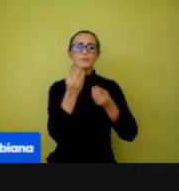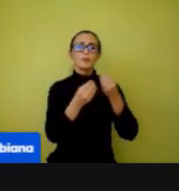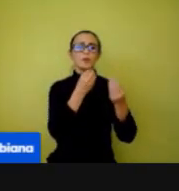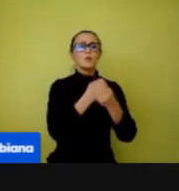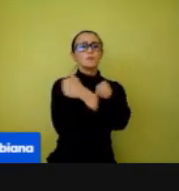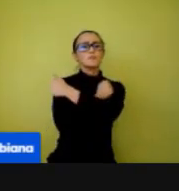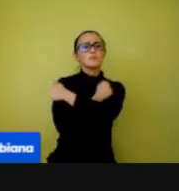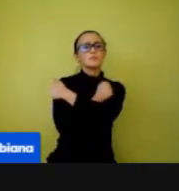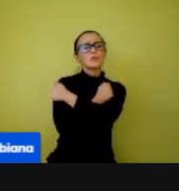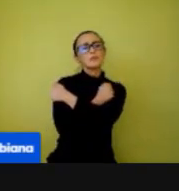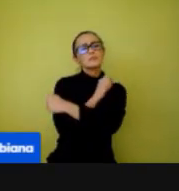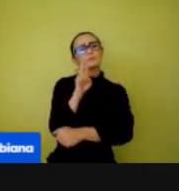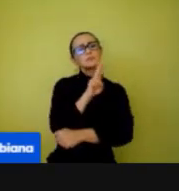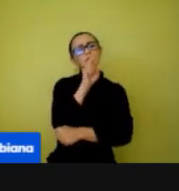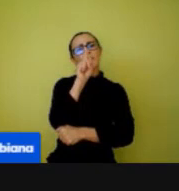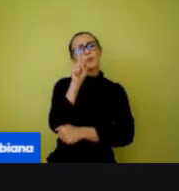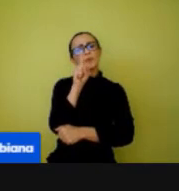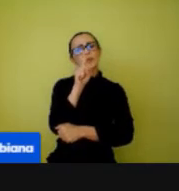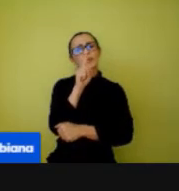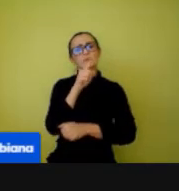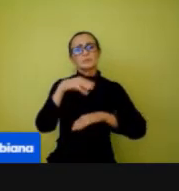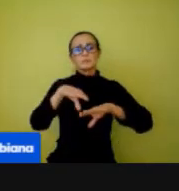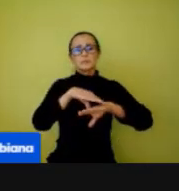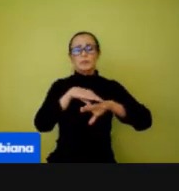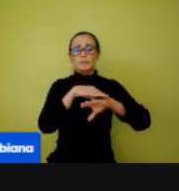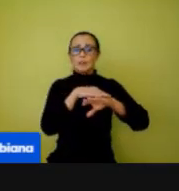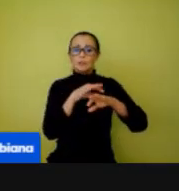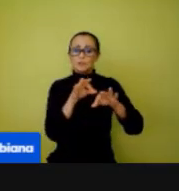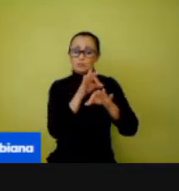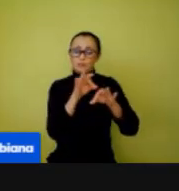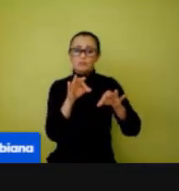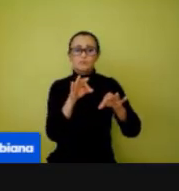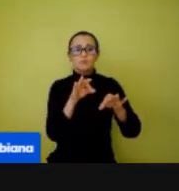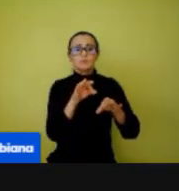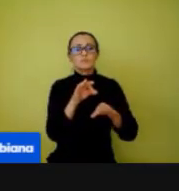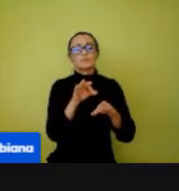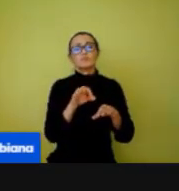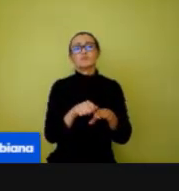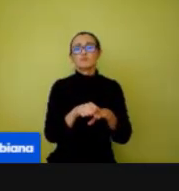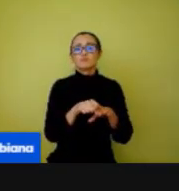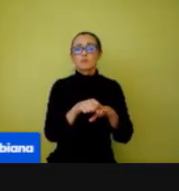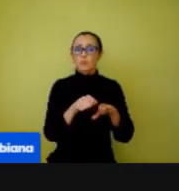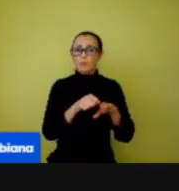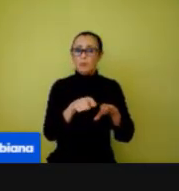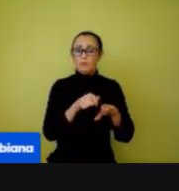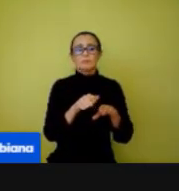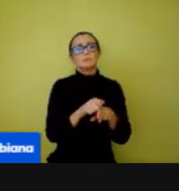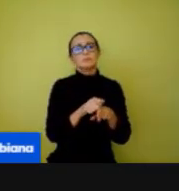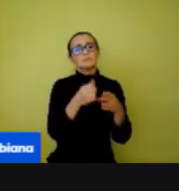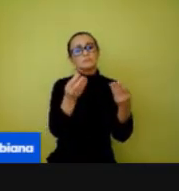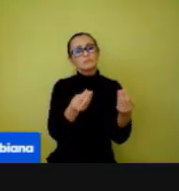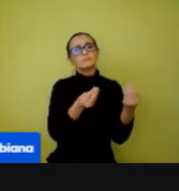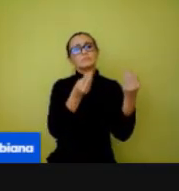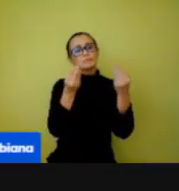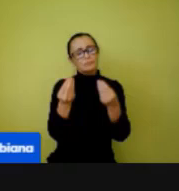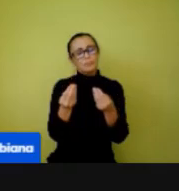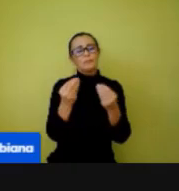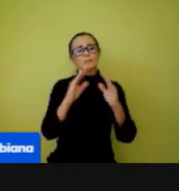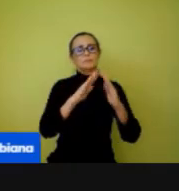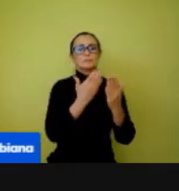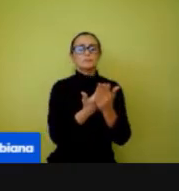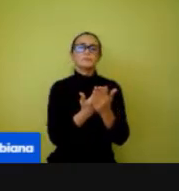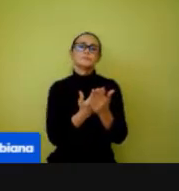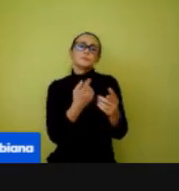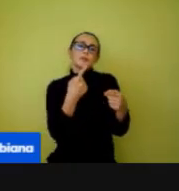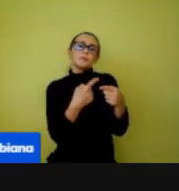usar? Usar calçados fechados ou tênis, que vão ser ofertados pelo kit escolar. Por que a gente